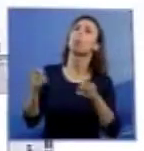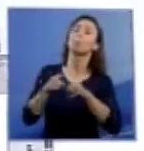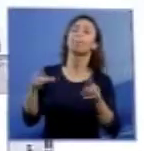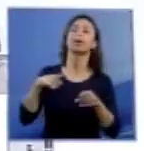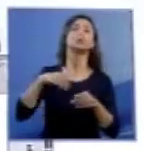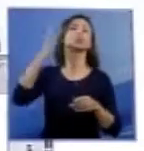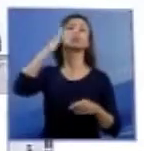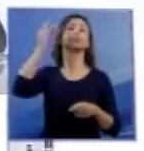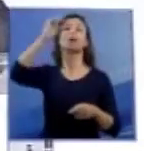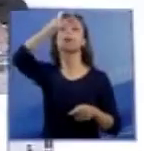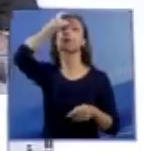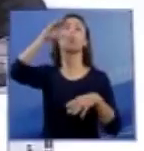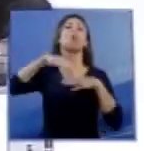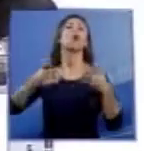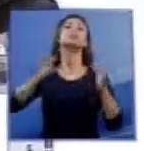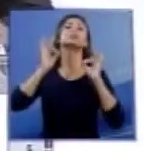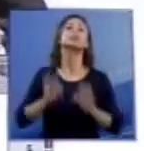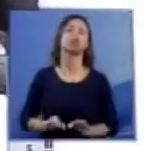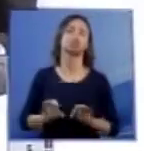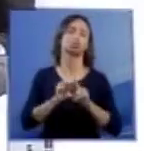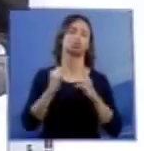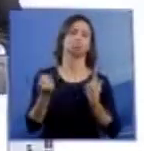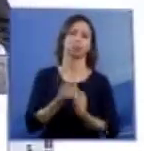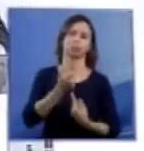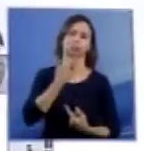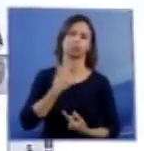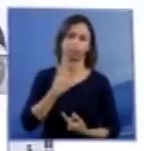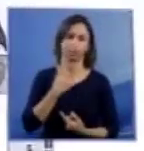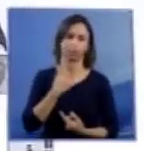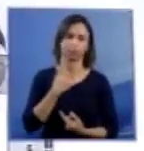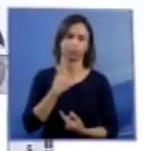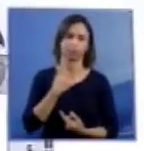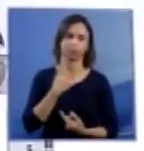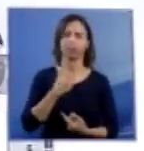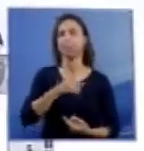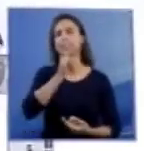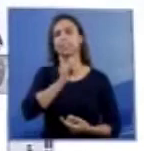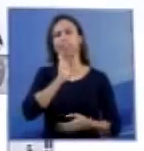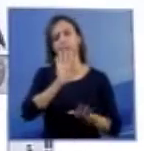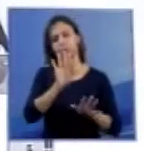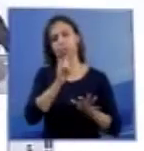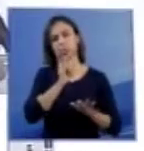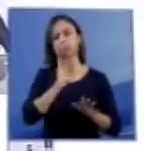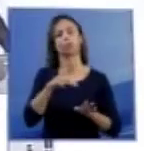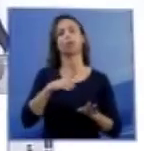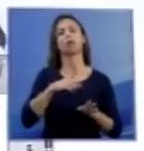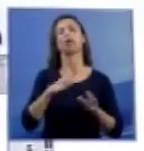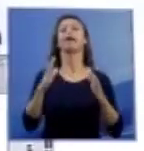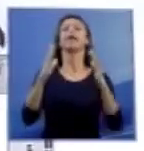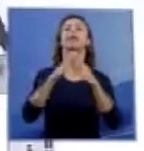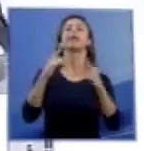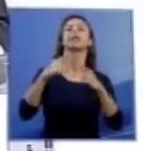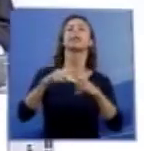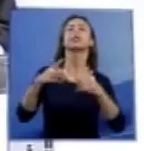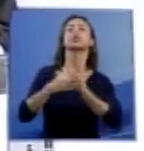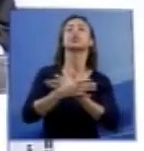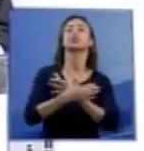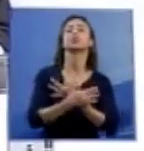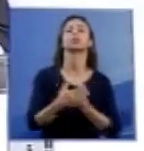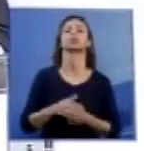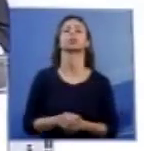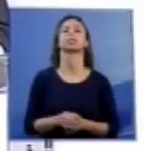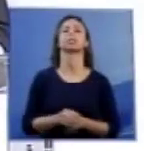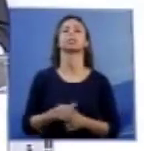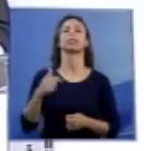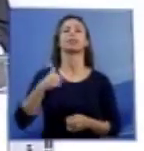Em primeiro lugar, pontuamos que a Igreja Universal do Reino de Deus compreende o laicismo do